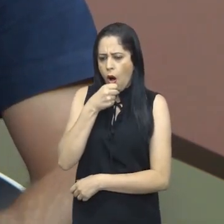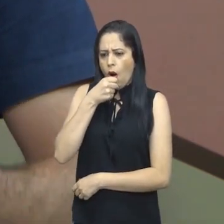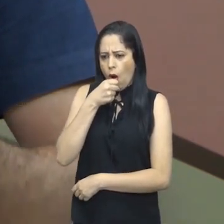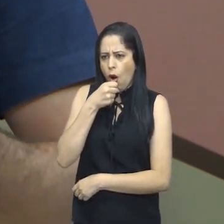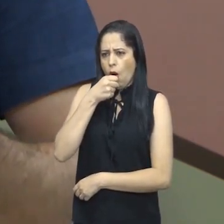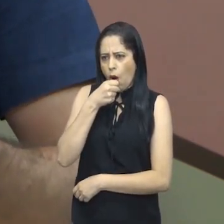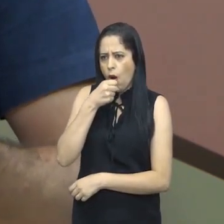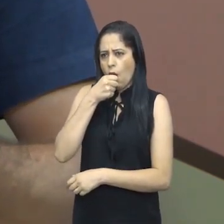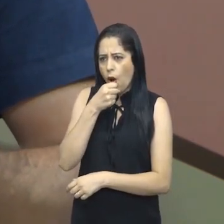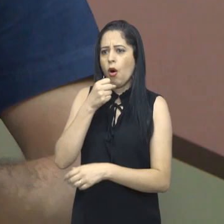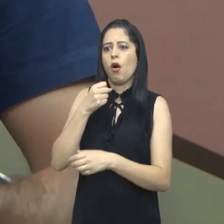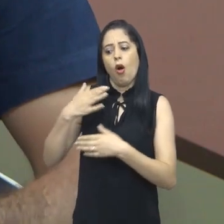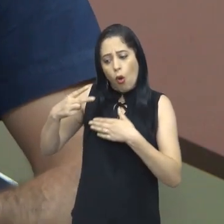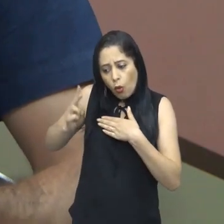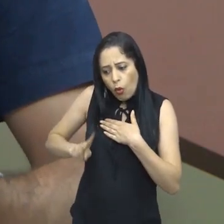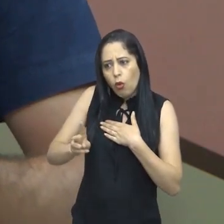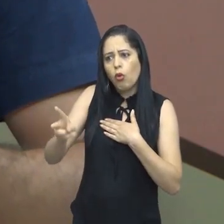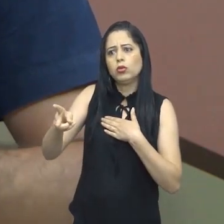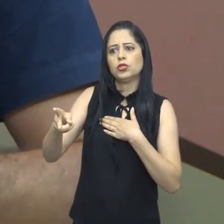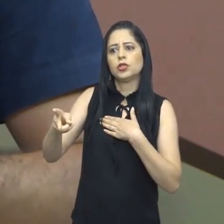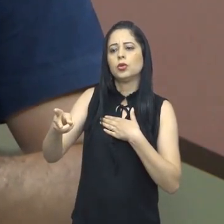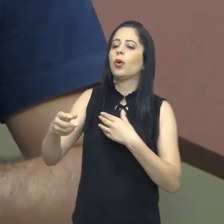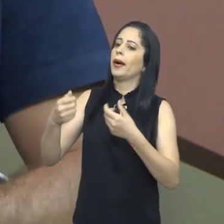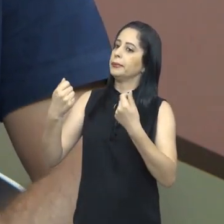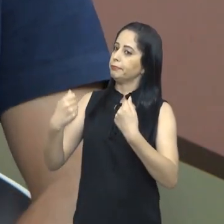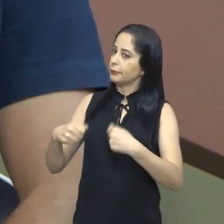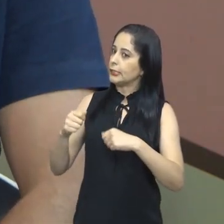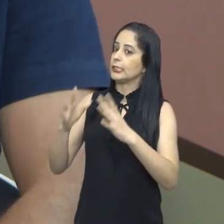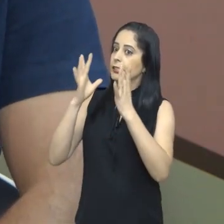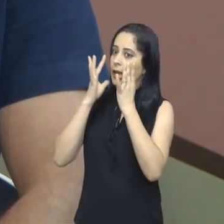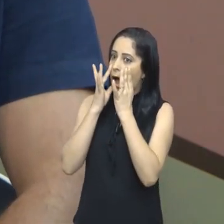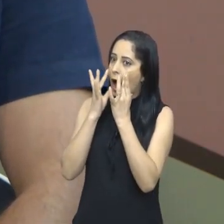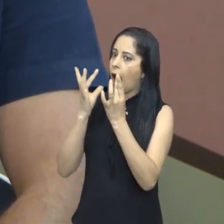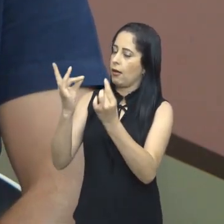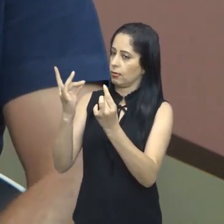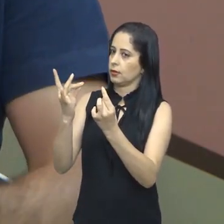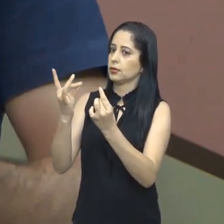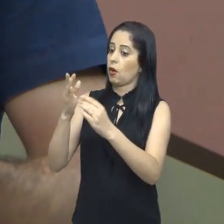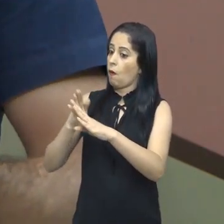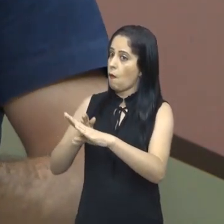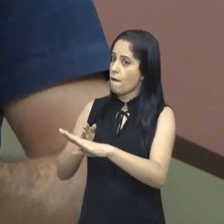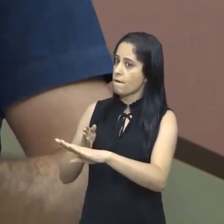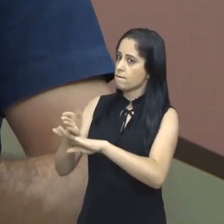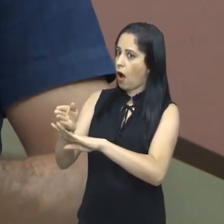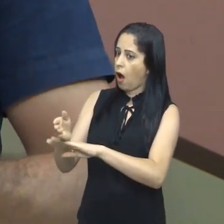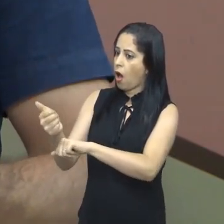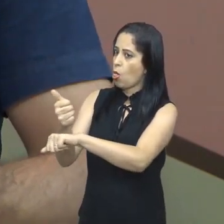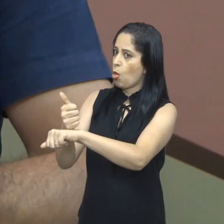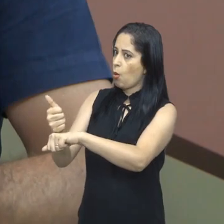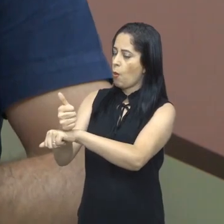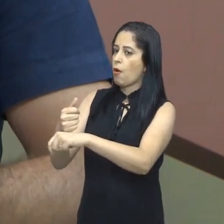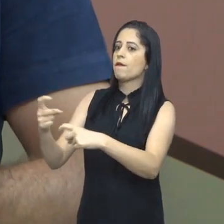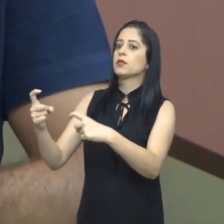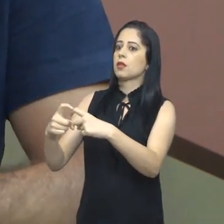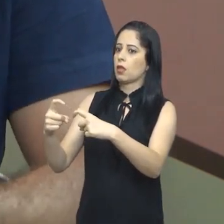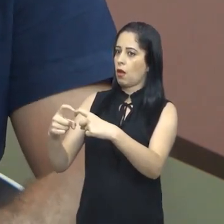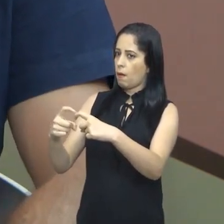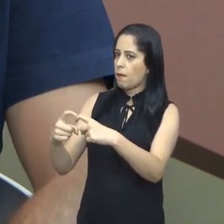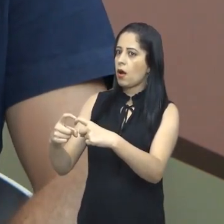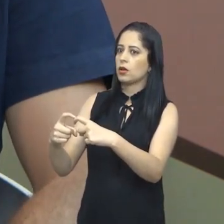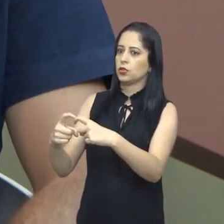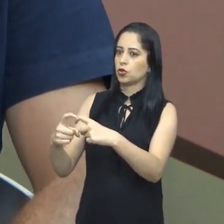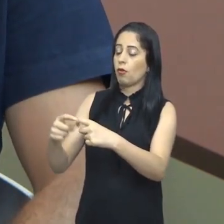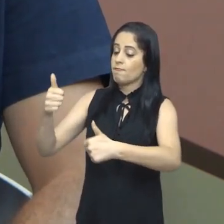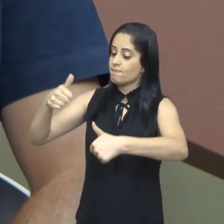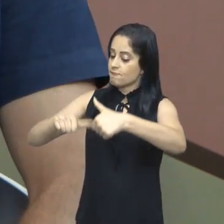ou sintomas que persistem nasal, requerem atenção de pelo menos um profissional que esteja habituado com o Covid e